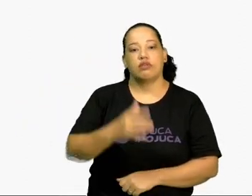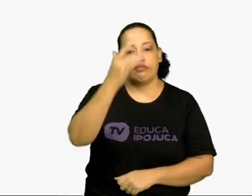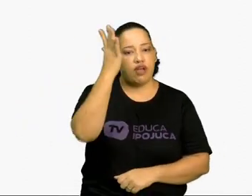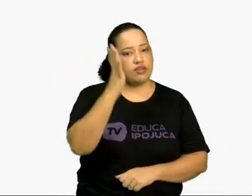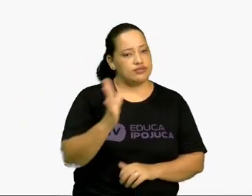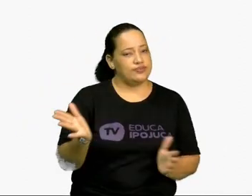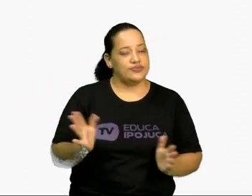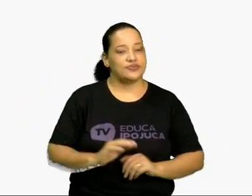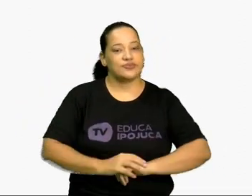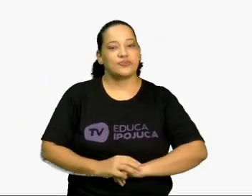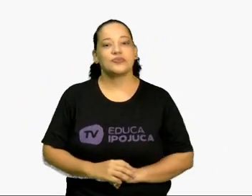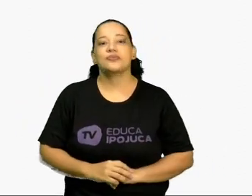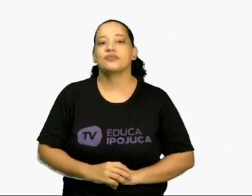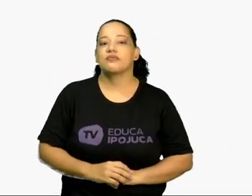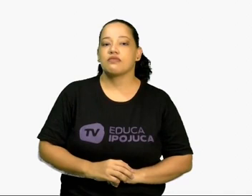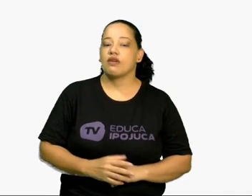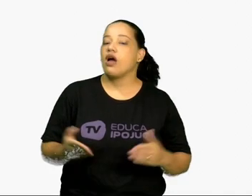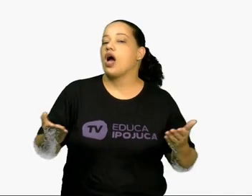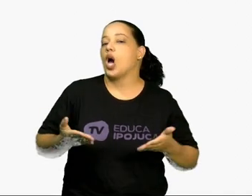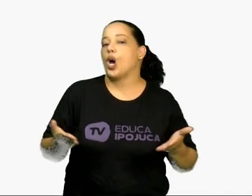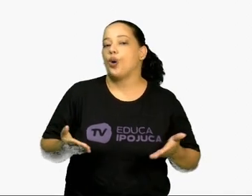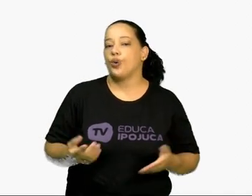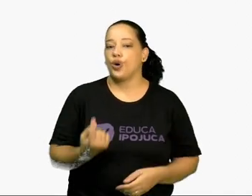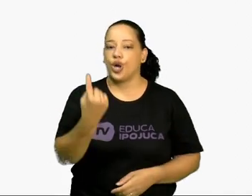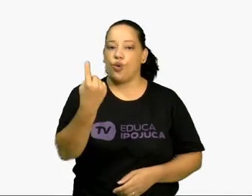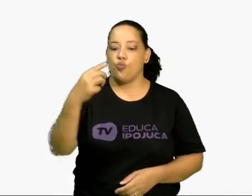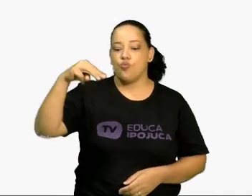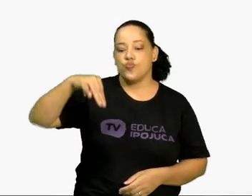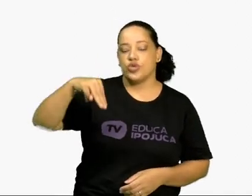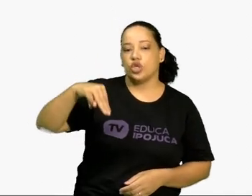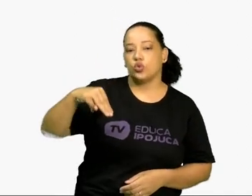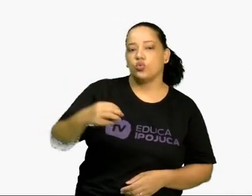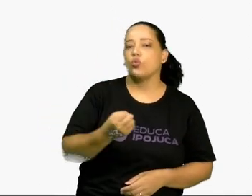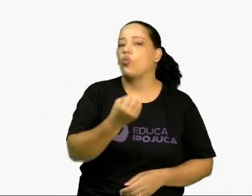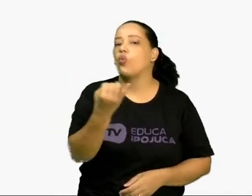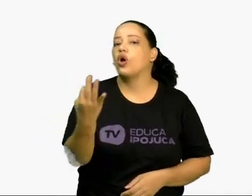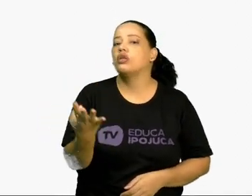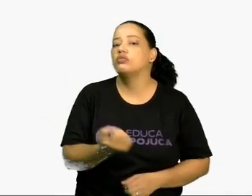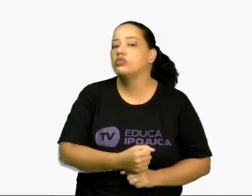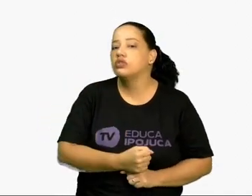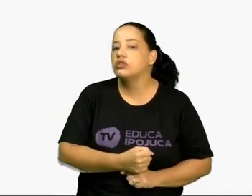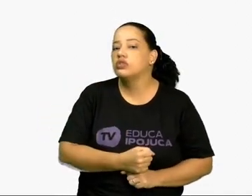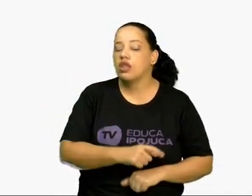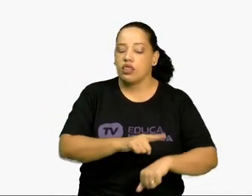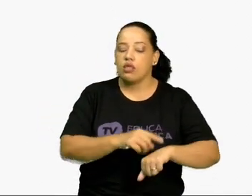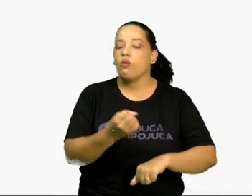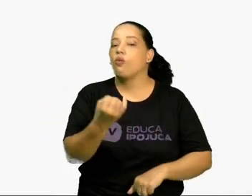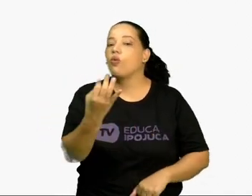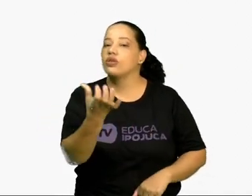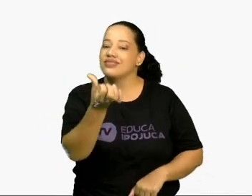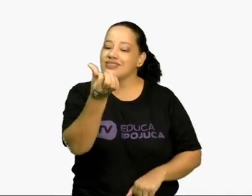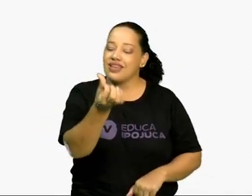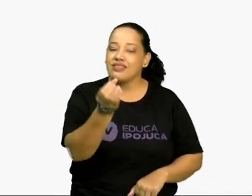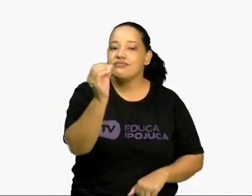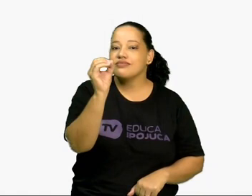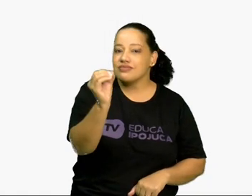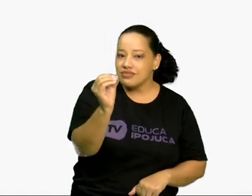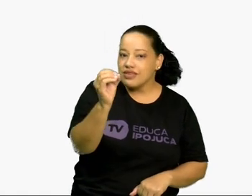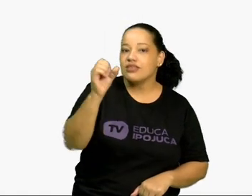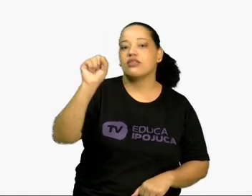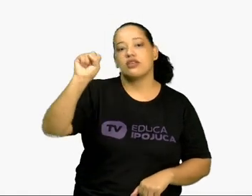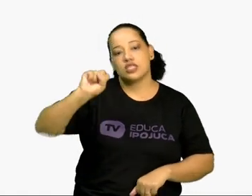Vamos lá. Agora, um minuto corresponde a 60 segundos. Precisamos